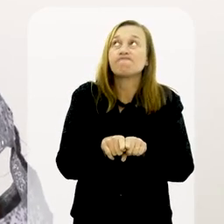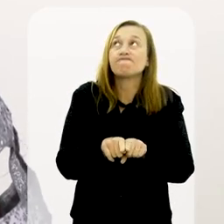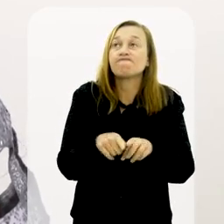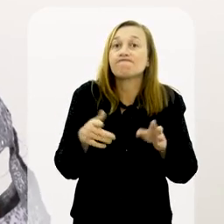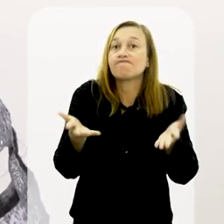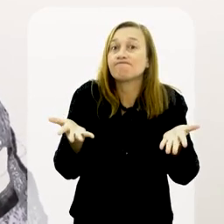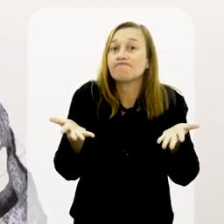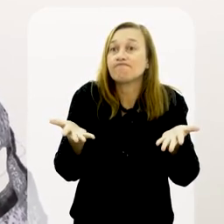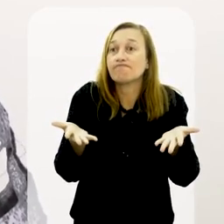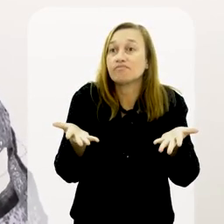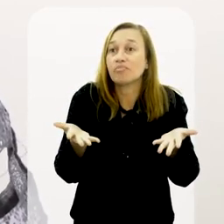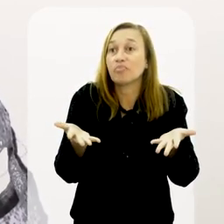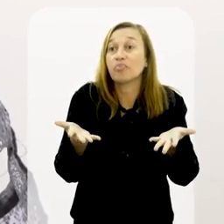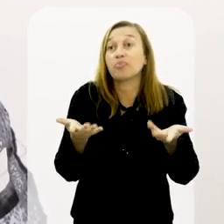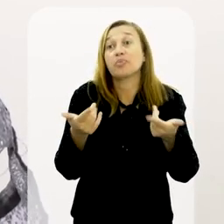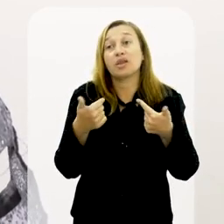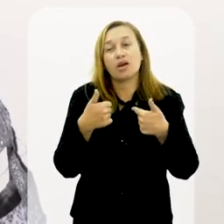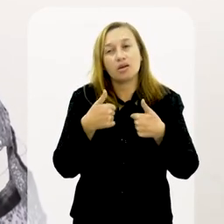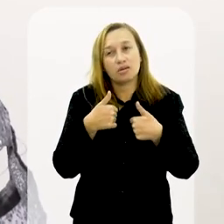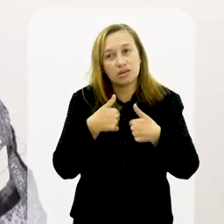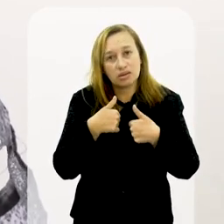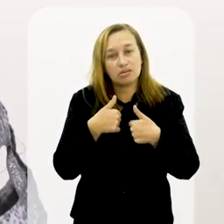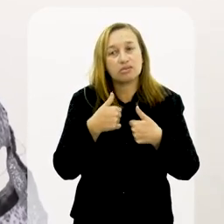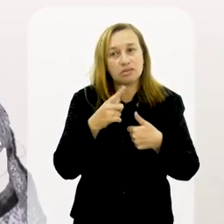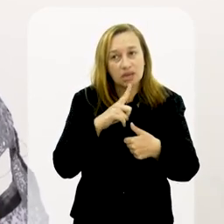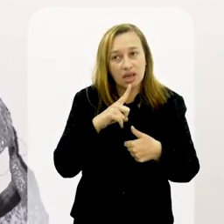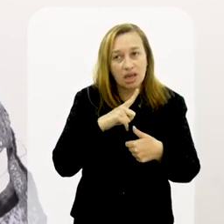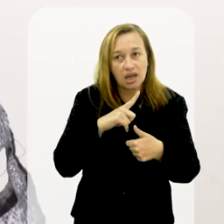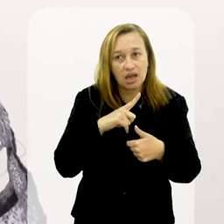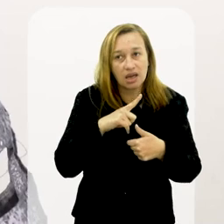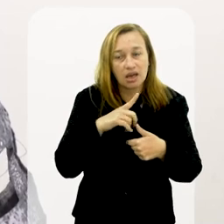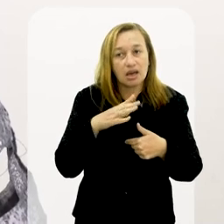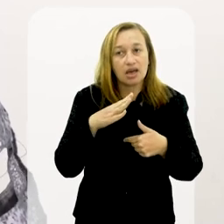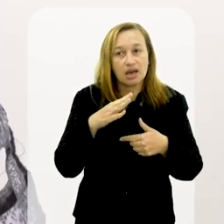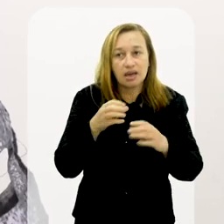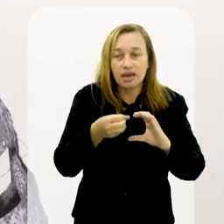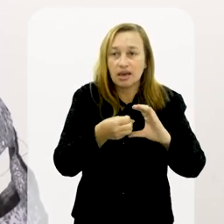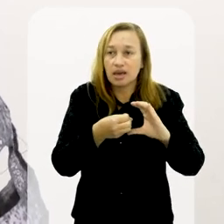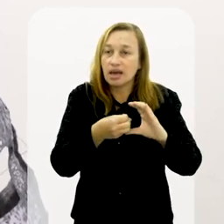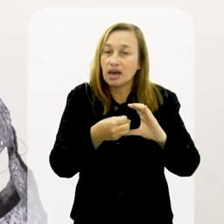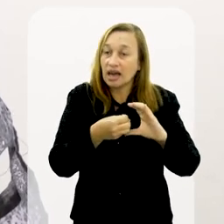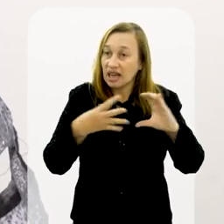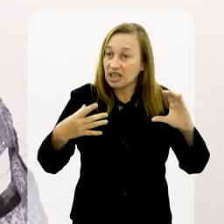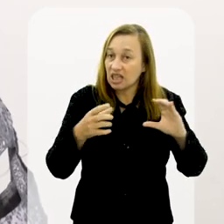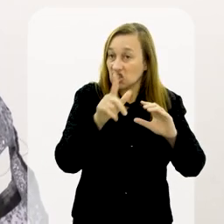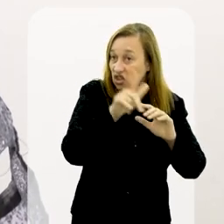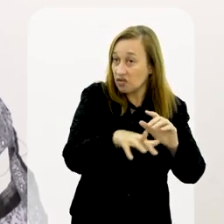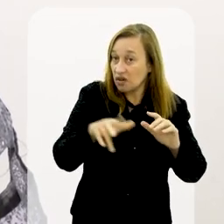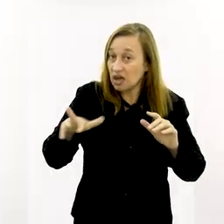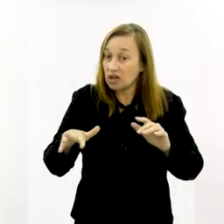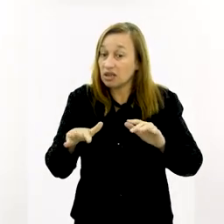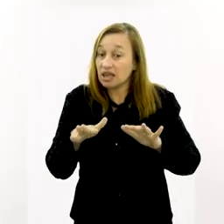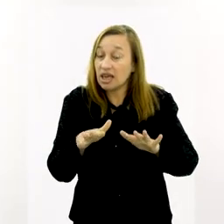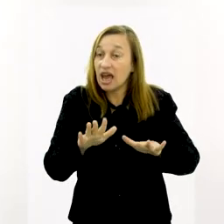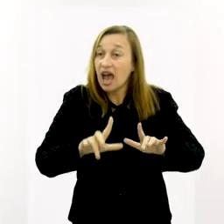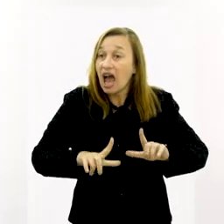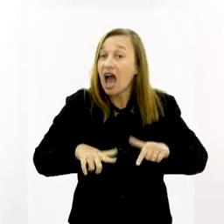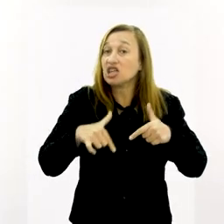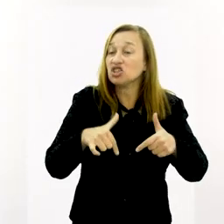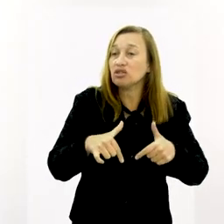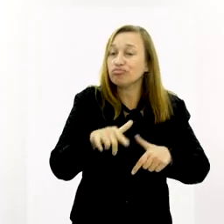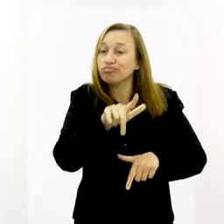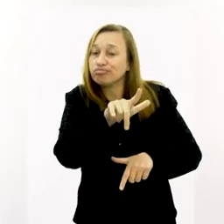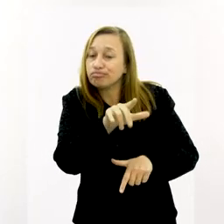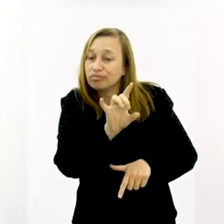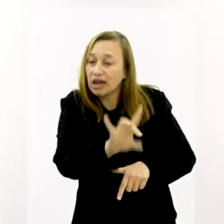E aí isso faz eu ter que lidar cada um do seu jeitinho. Então, é importante